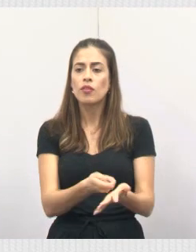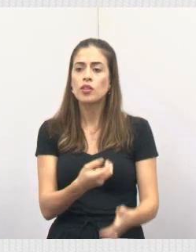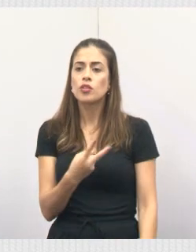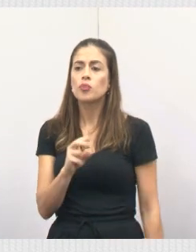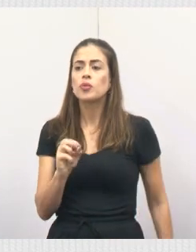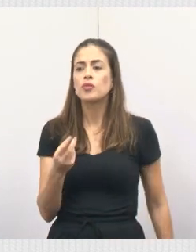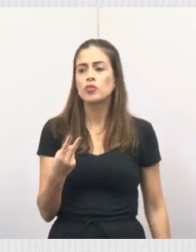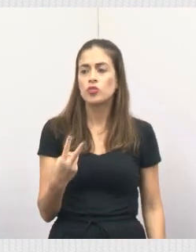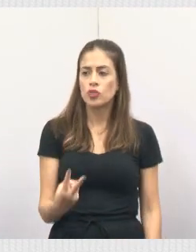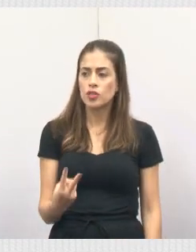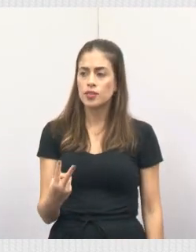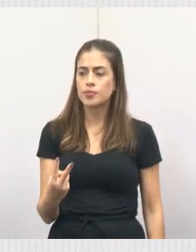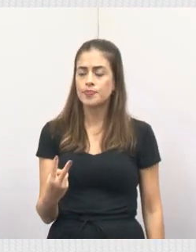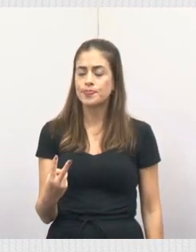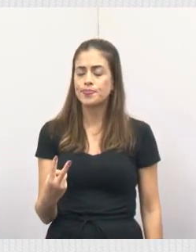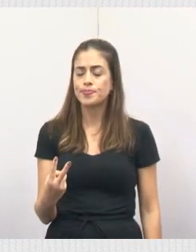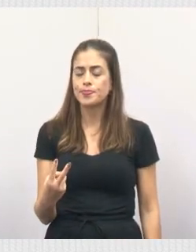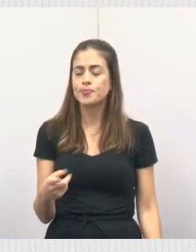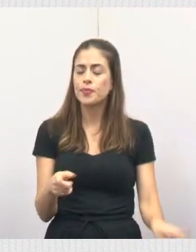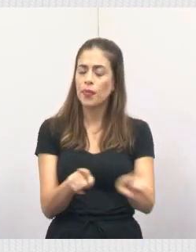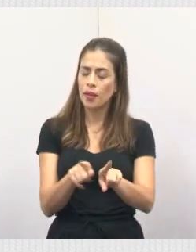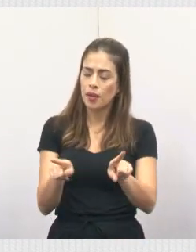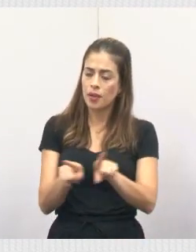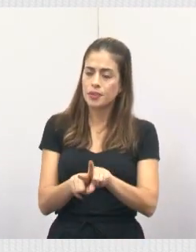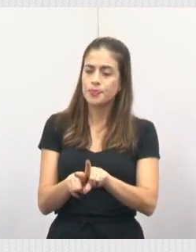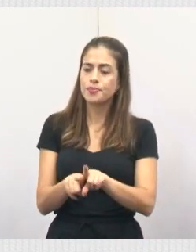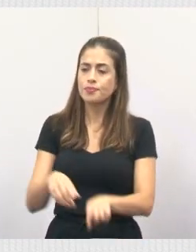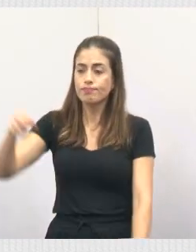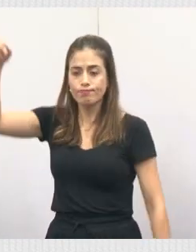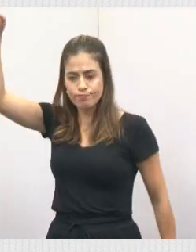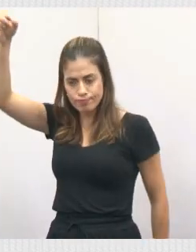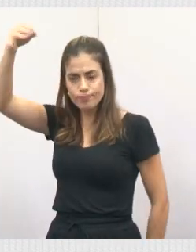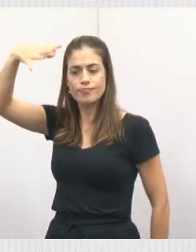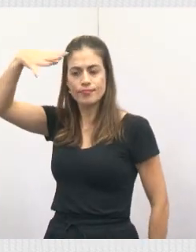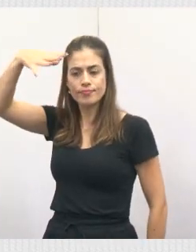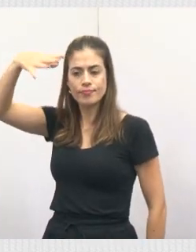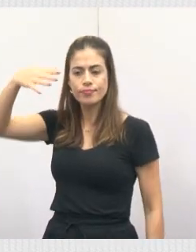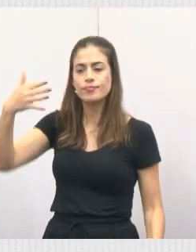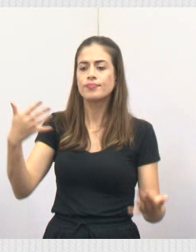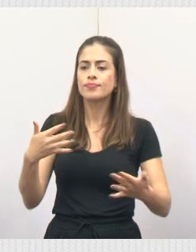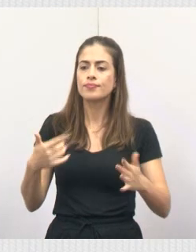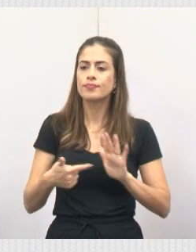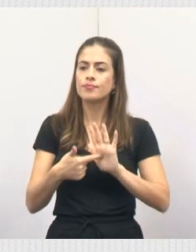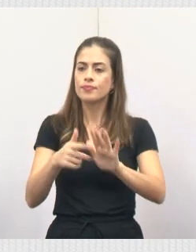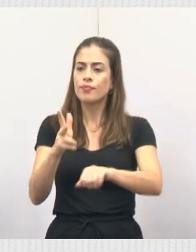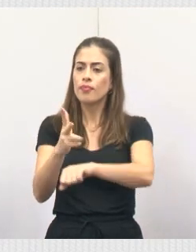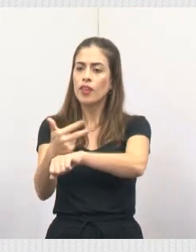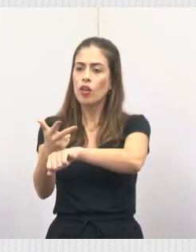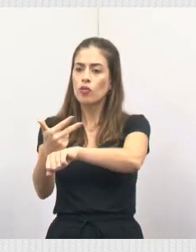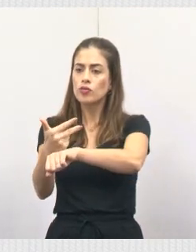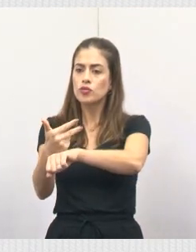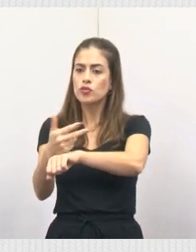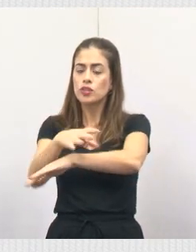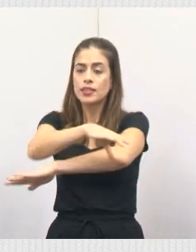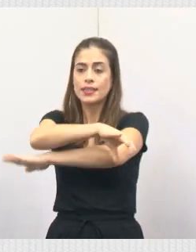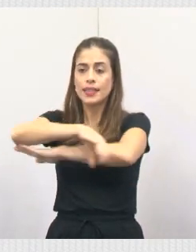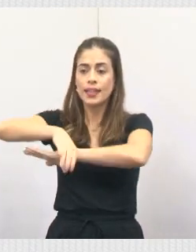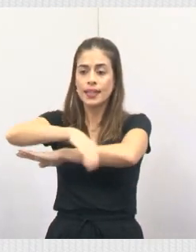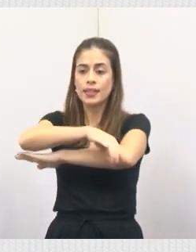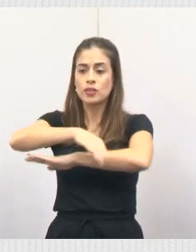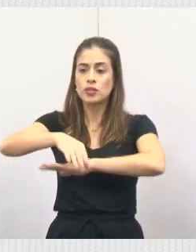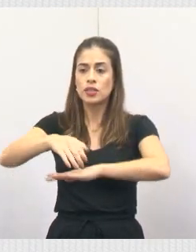2022 também, que foi a iluminação. E agora pode colocar o vídeo da calçada